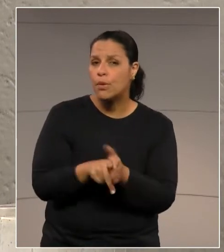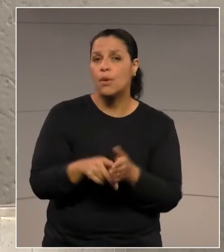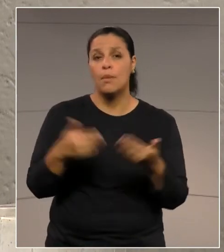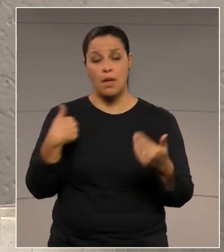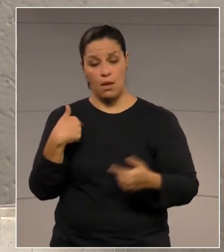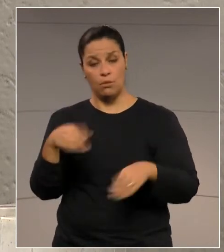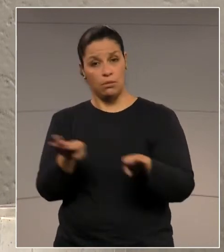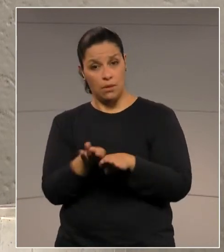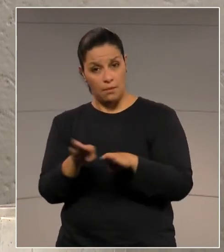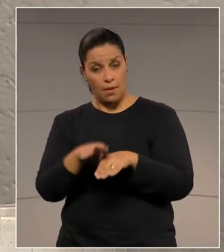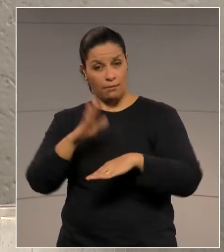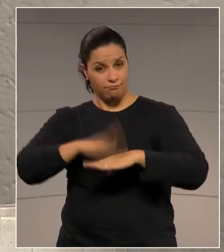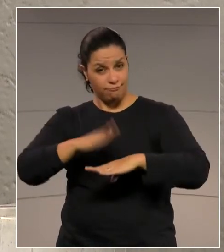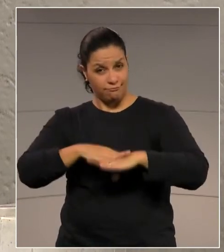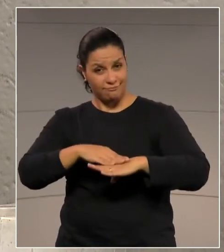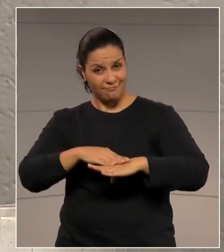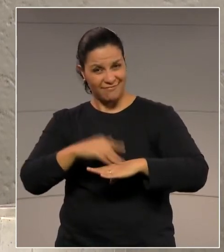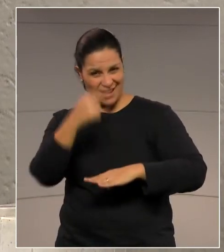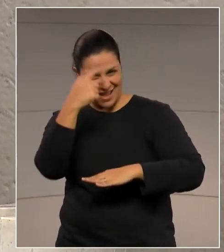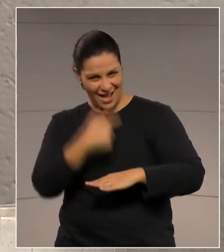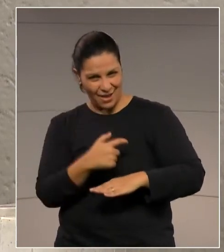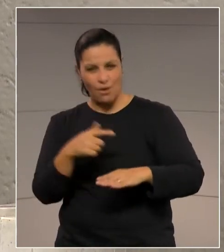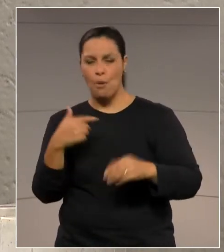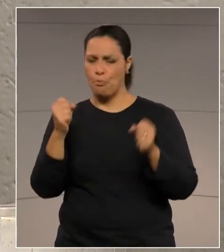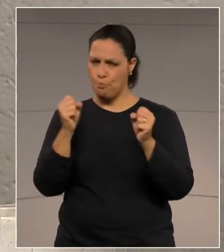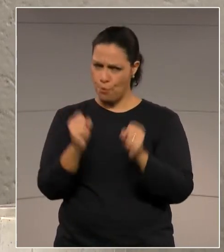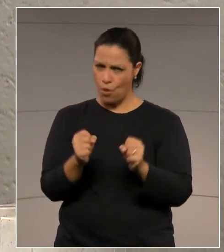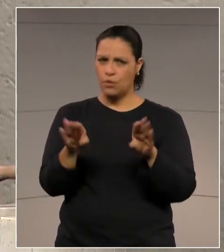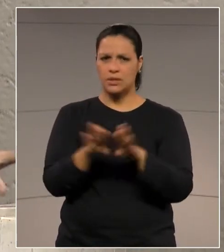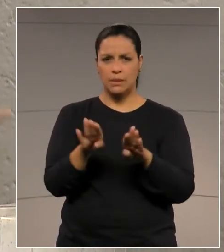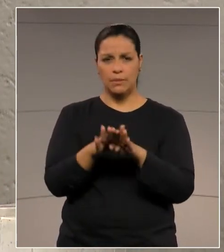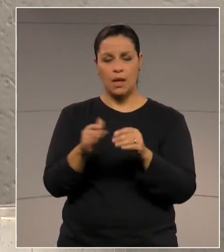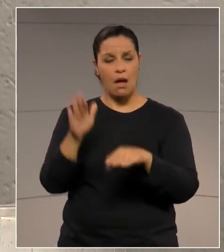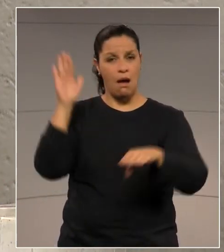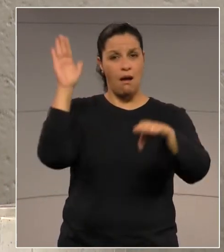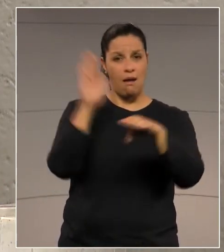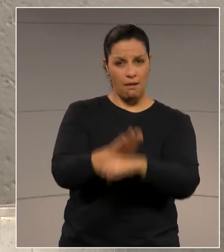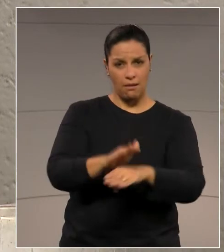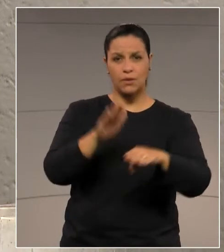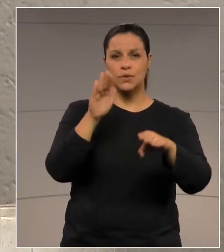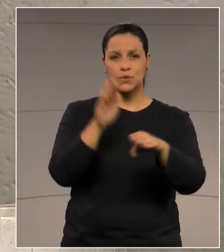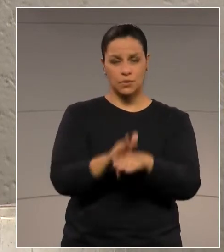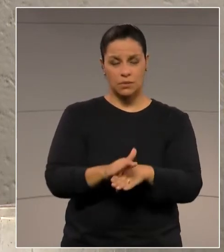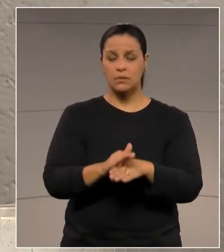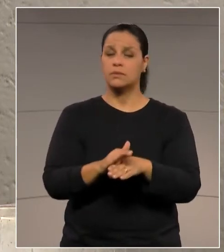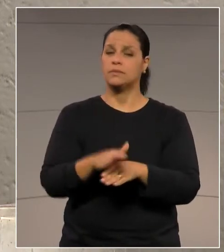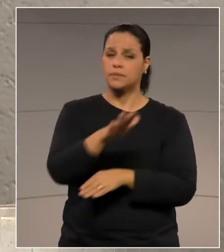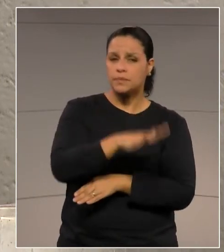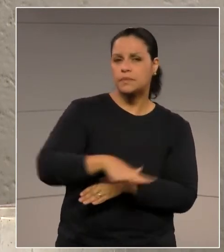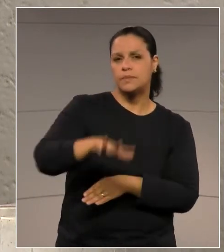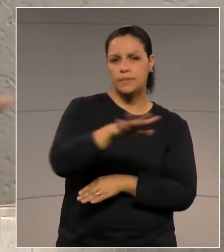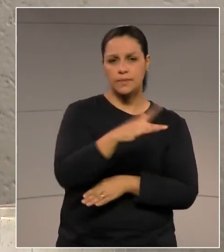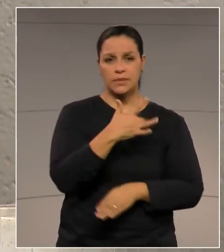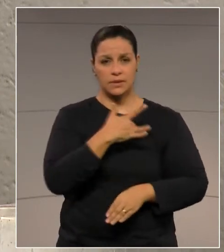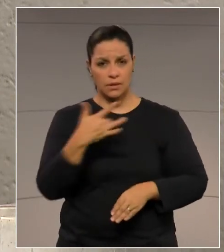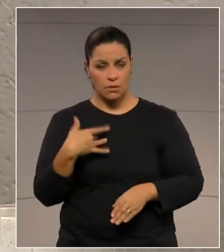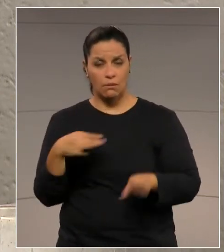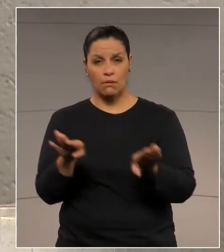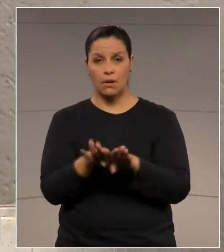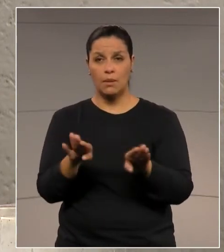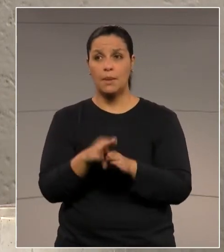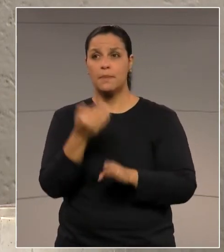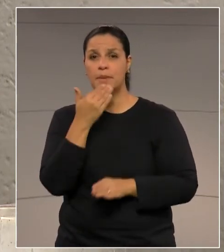eu mesma, hoje, como deputada, posso contribuir nesse segmento com a indicação